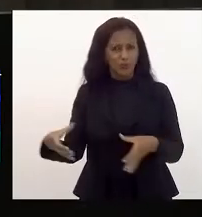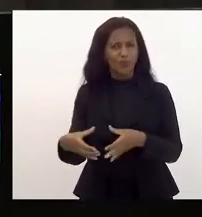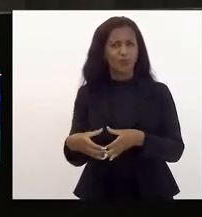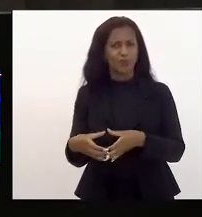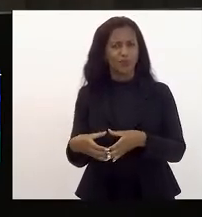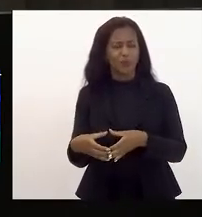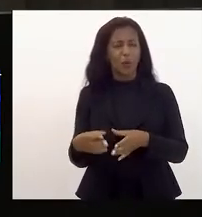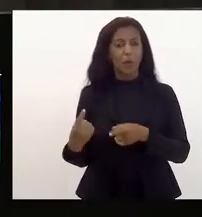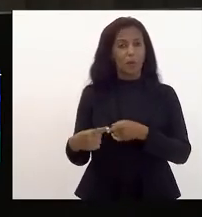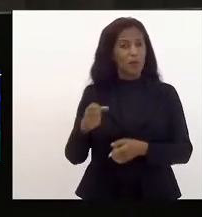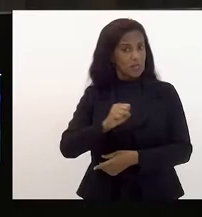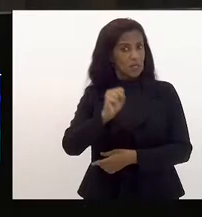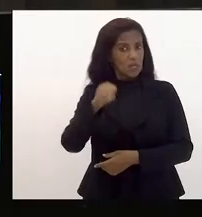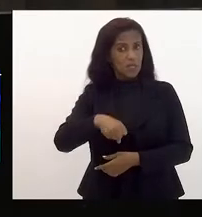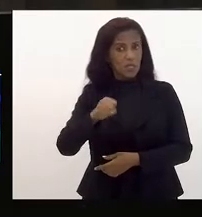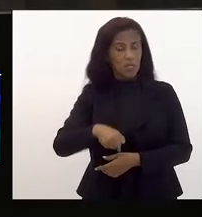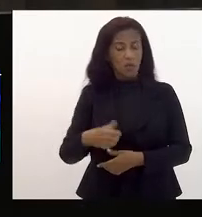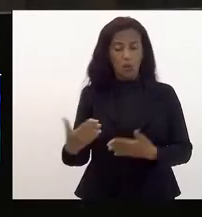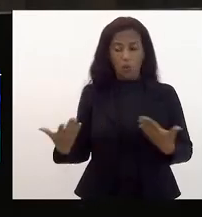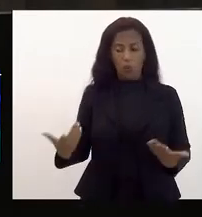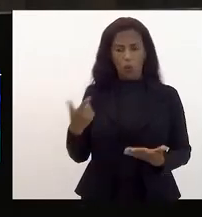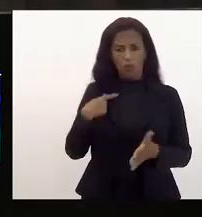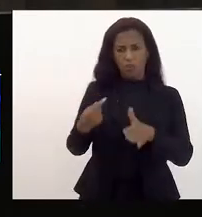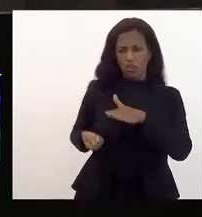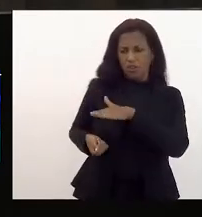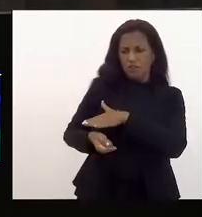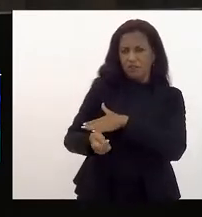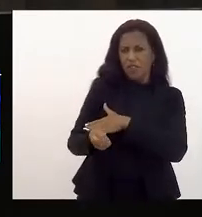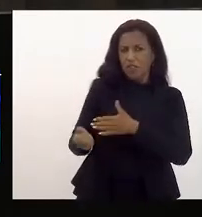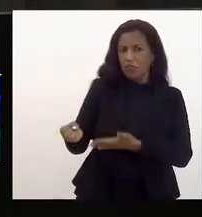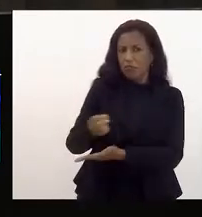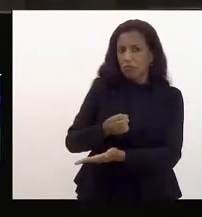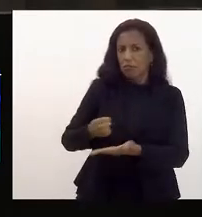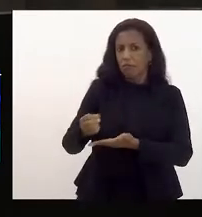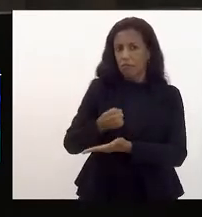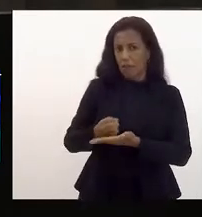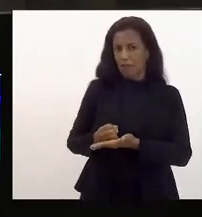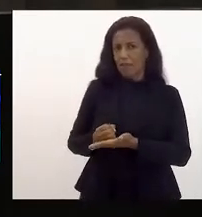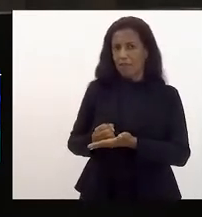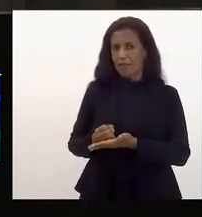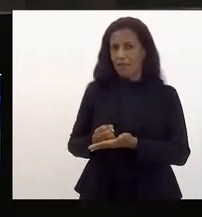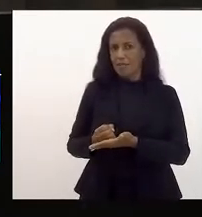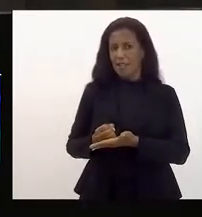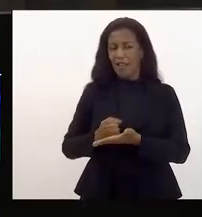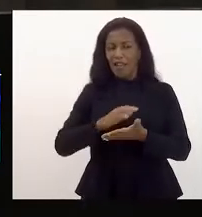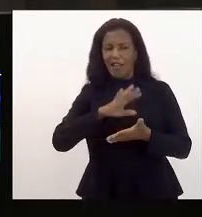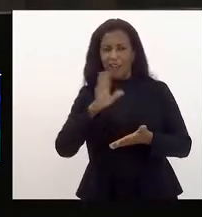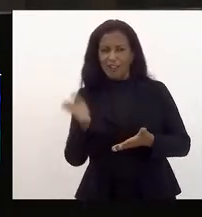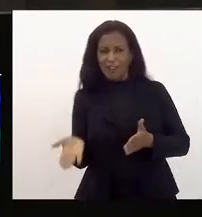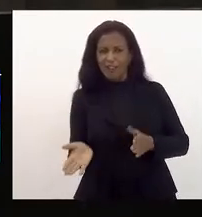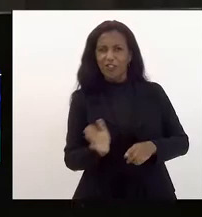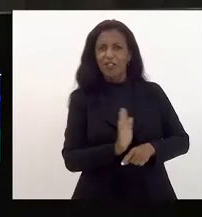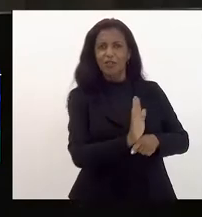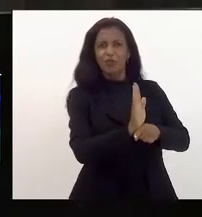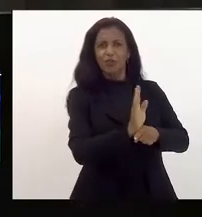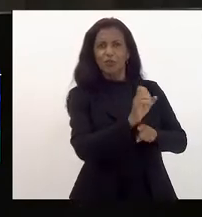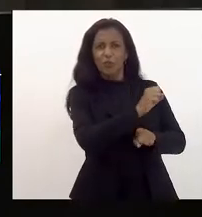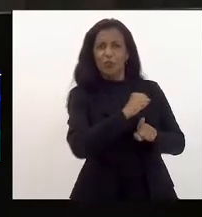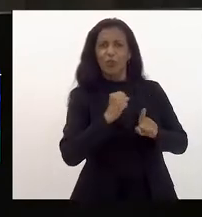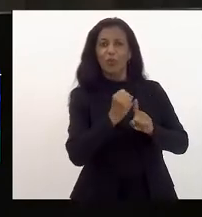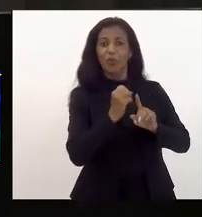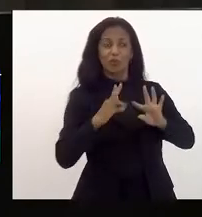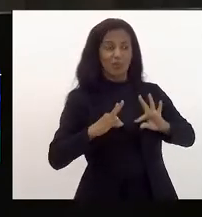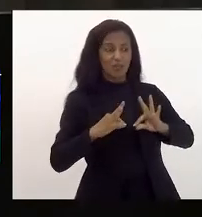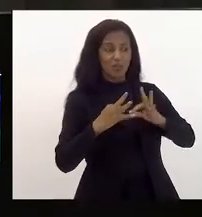porque, sim, quando a gente investe na base da sociedade, estamos investindo na sociedade inteira. Afinal,